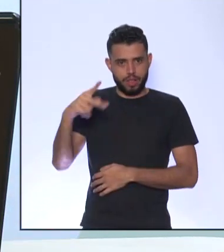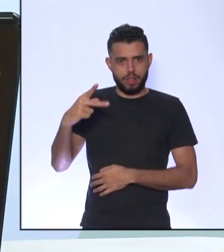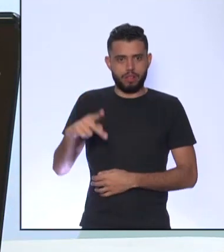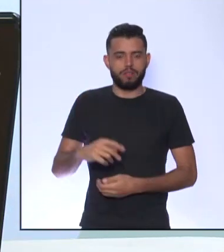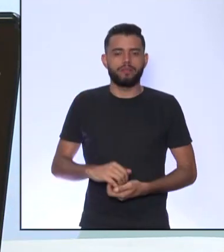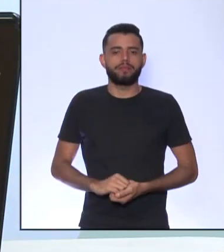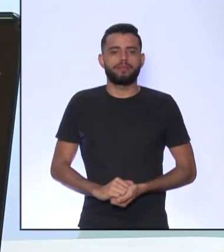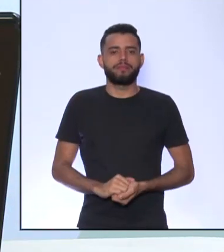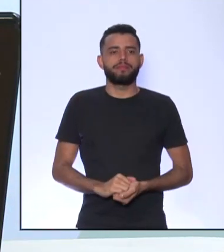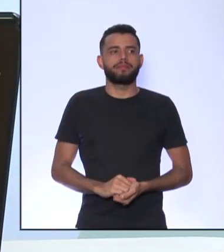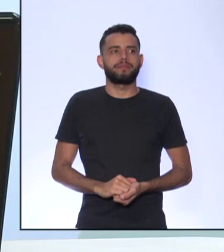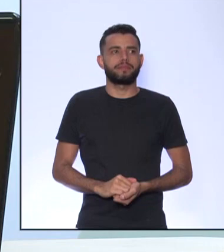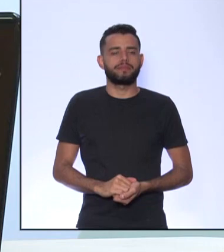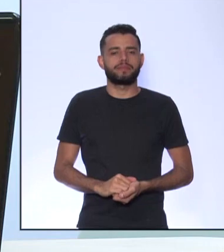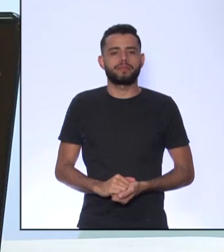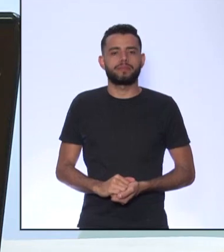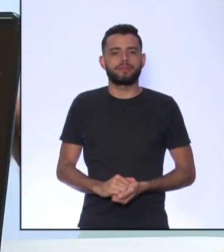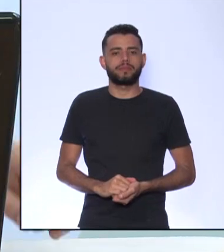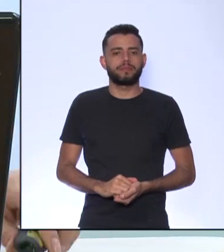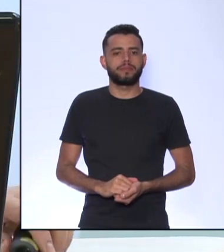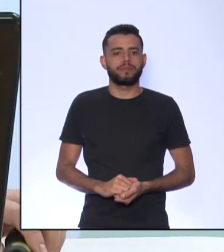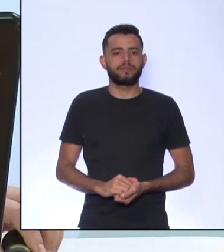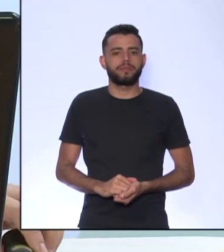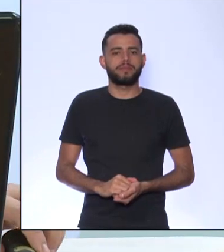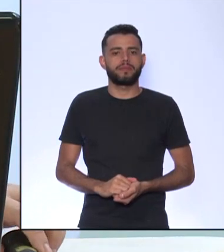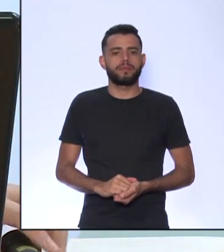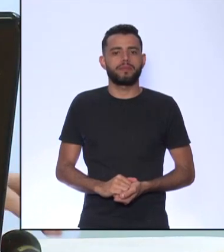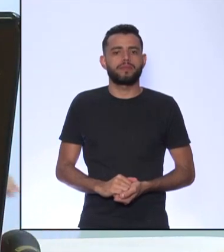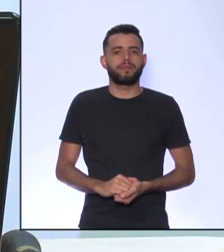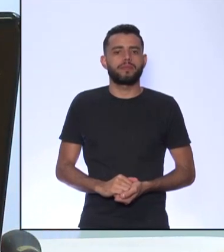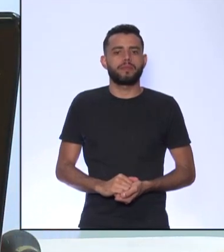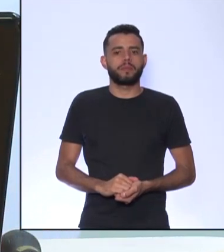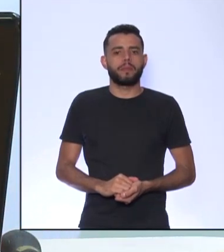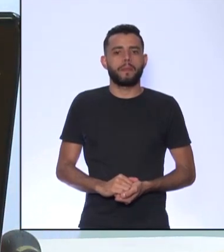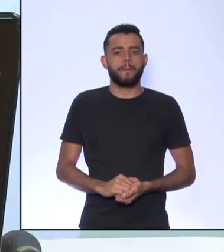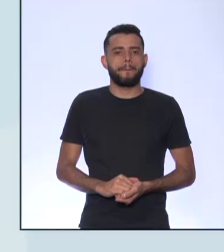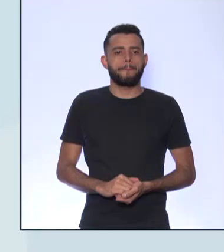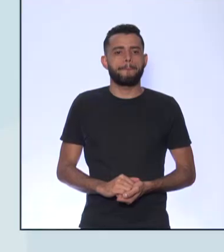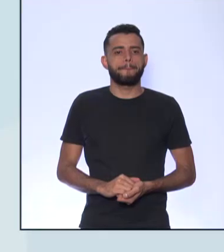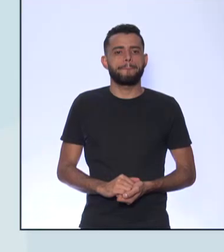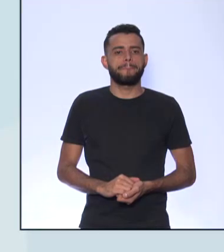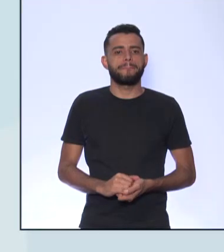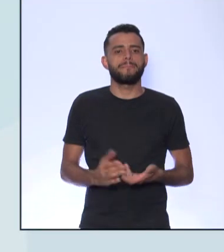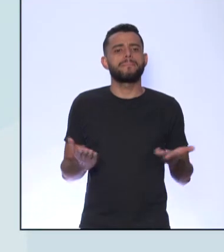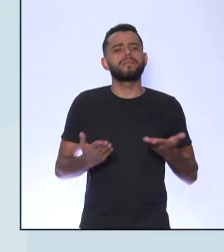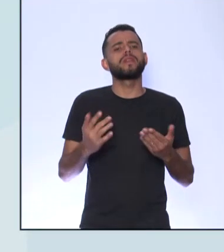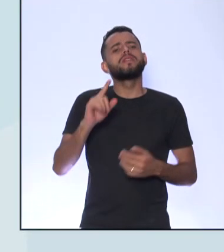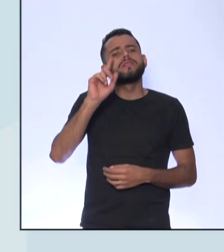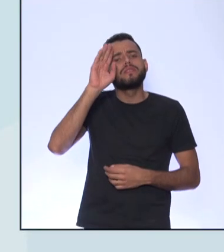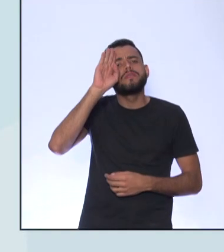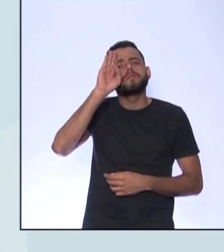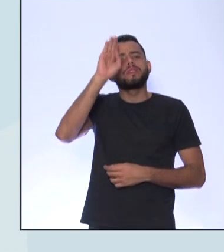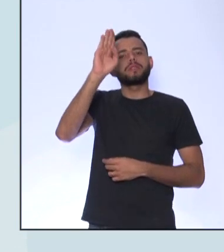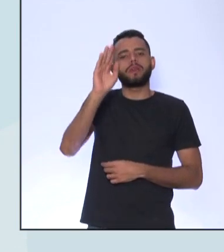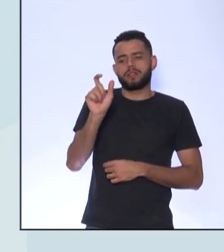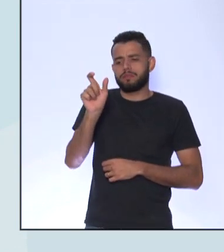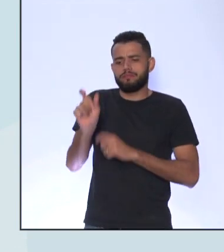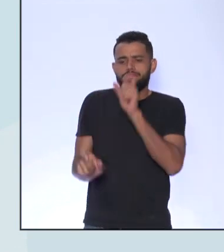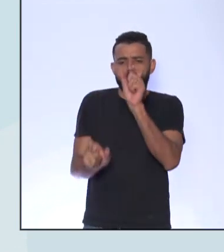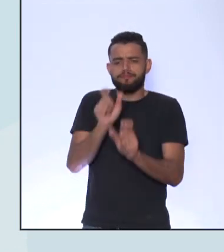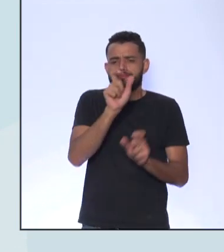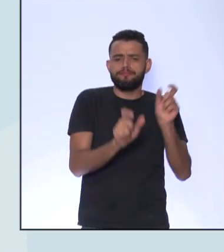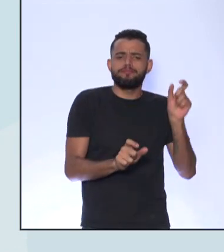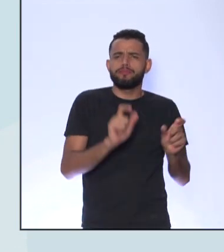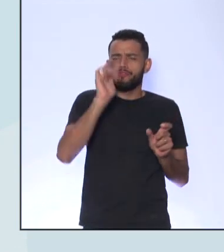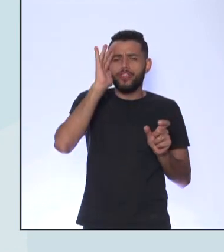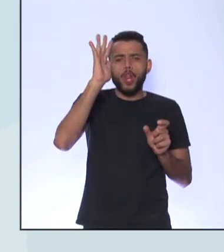a próxima atividade Aqui Os principais pensadores do iluminismo Gente A gente não pode deixar